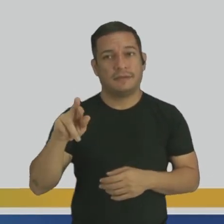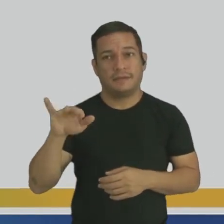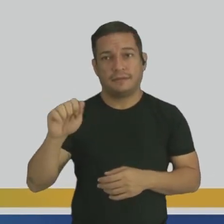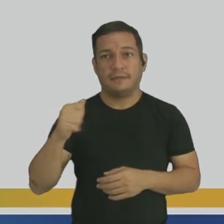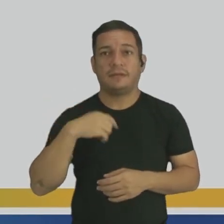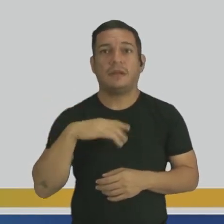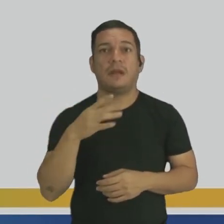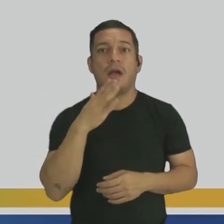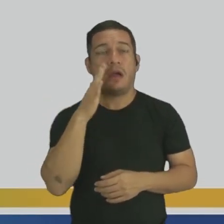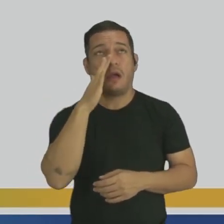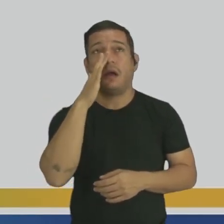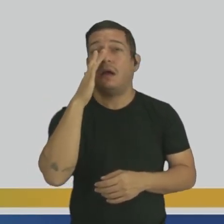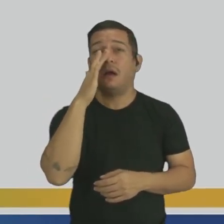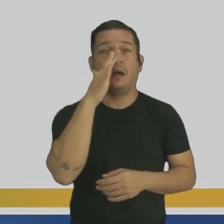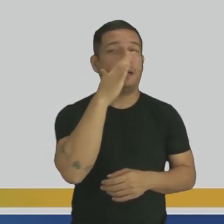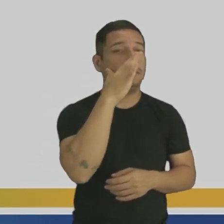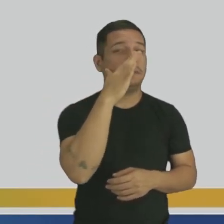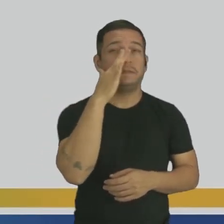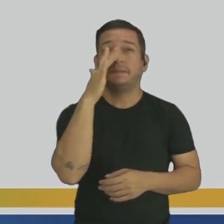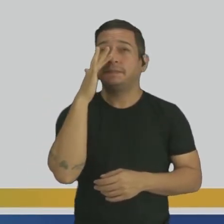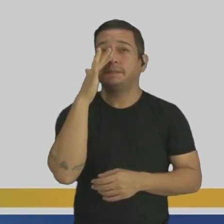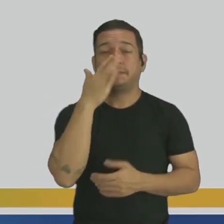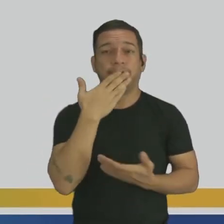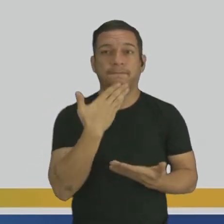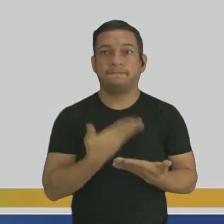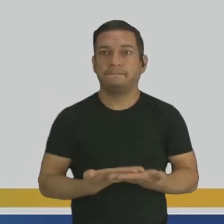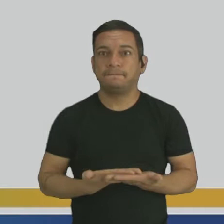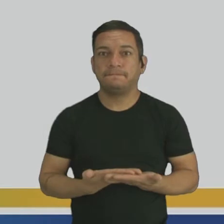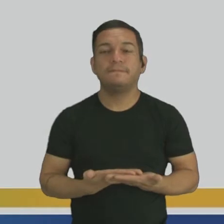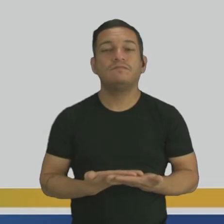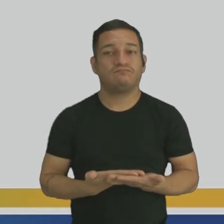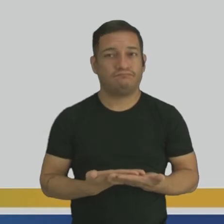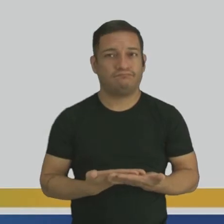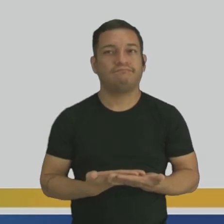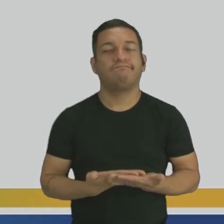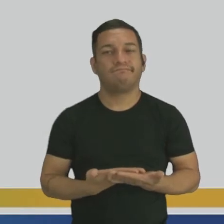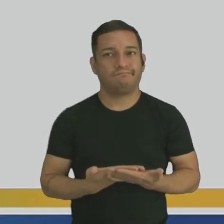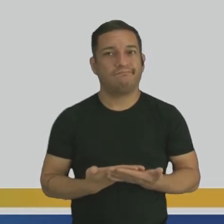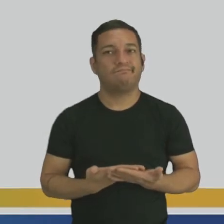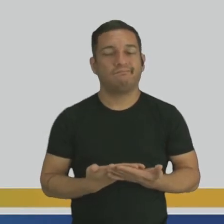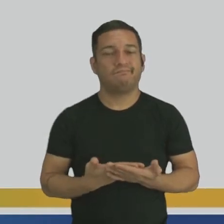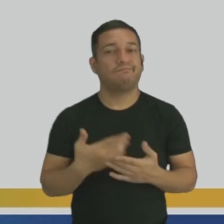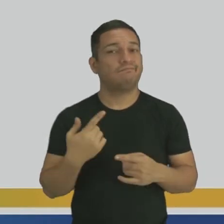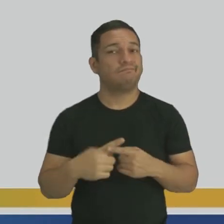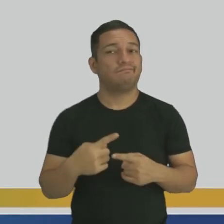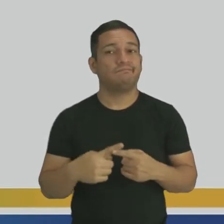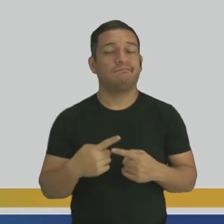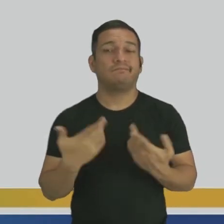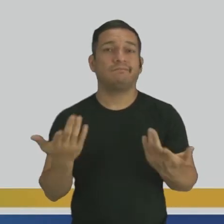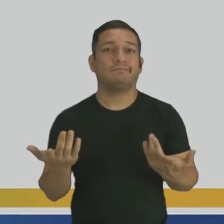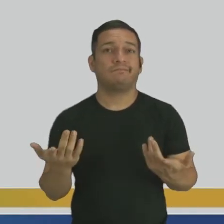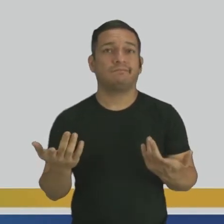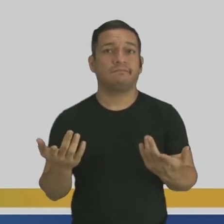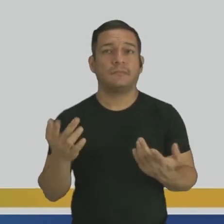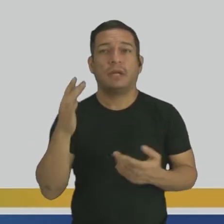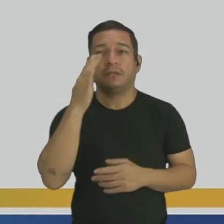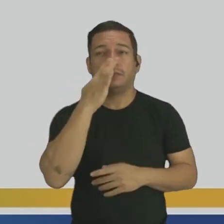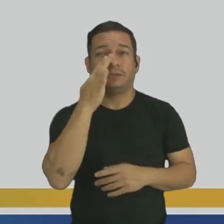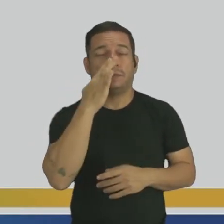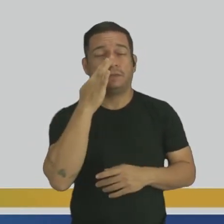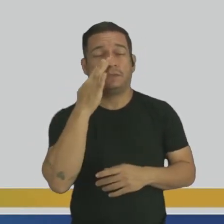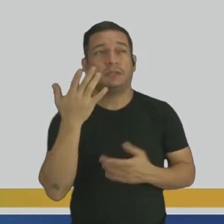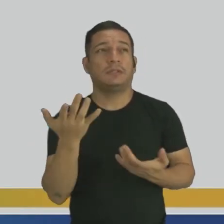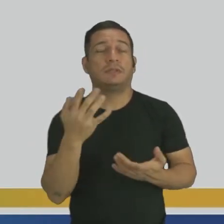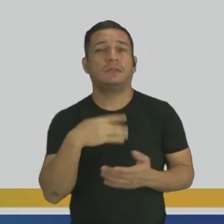abismada, né? Ela está ali perplexa. O que seria isso? Admirada